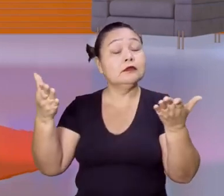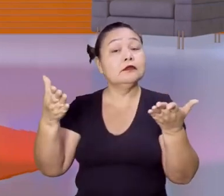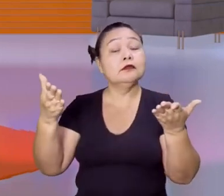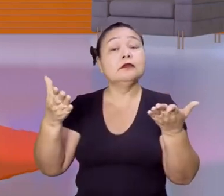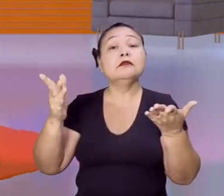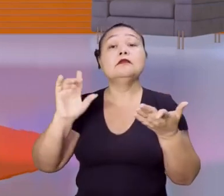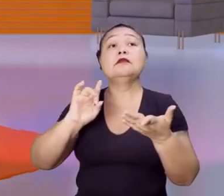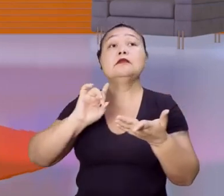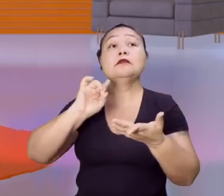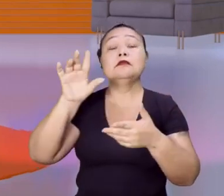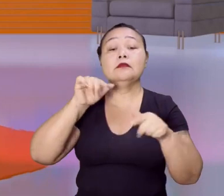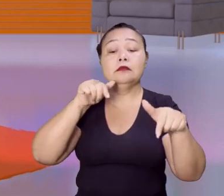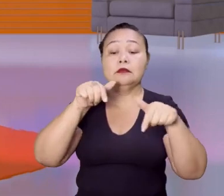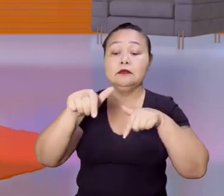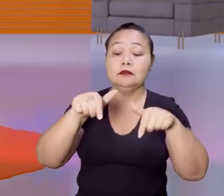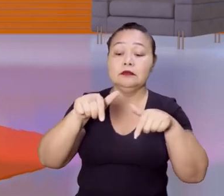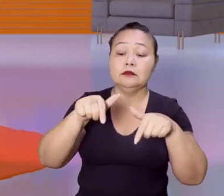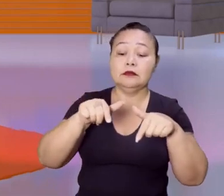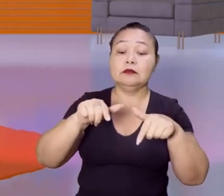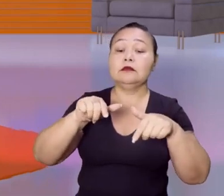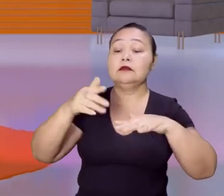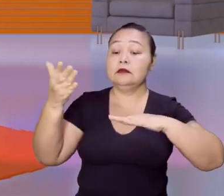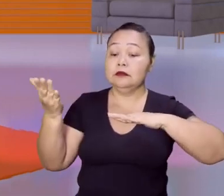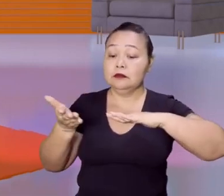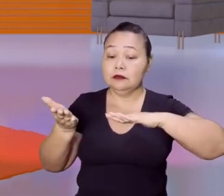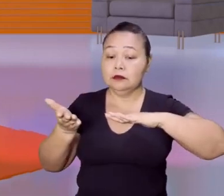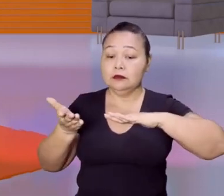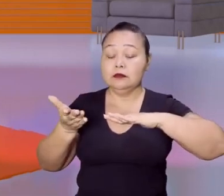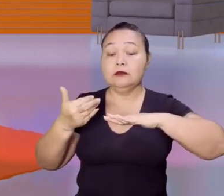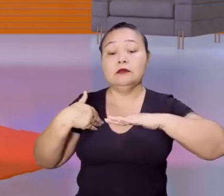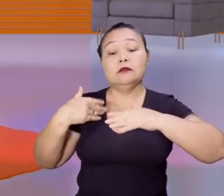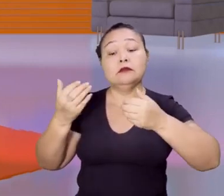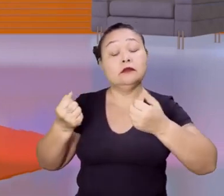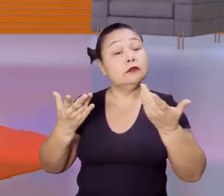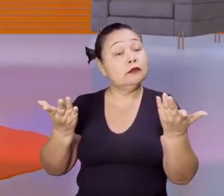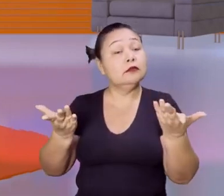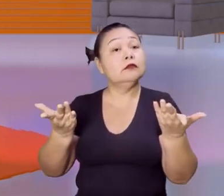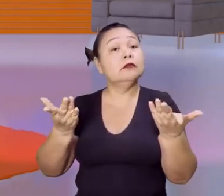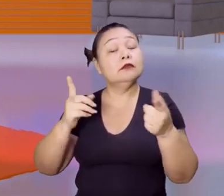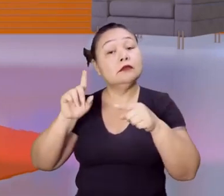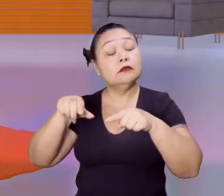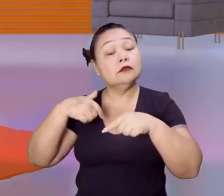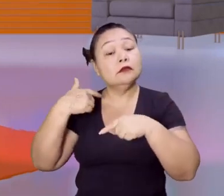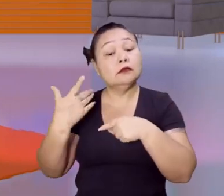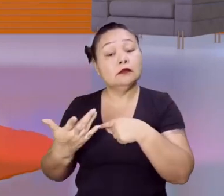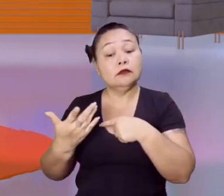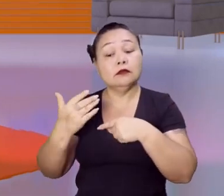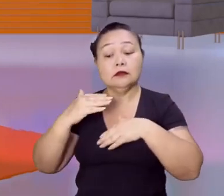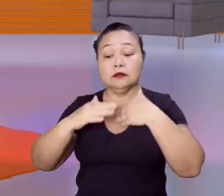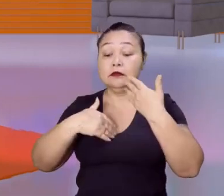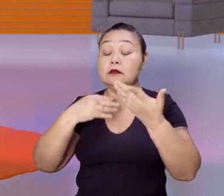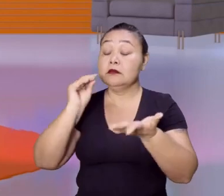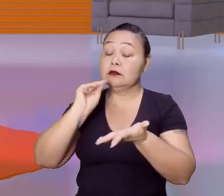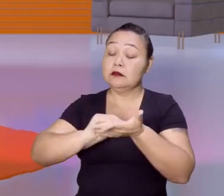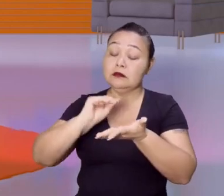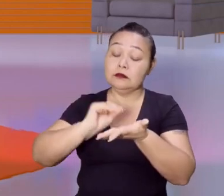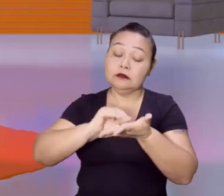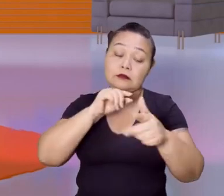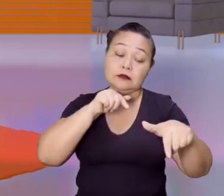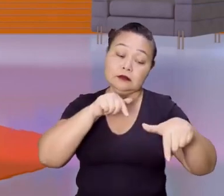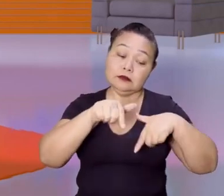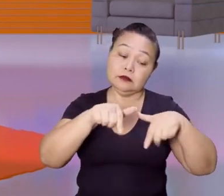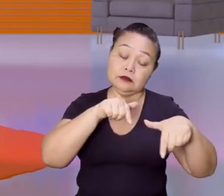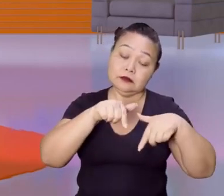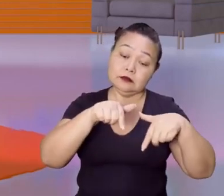pouco mais sobre o trabalho na modernidade, na contemporaneidade, a questão do desemprego e a